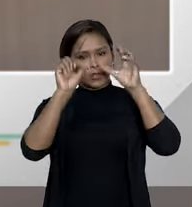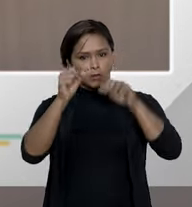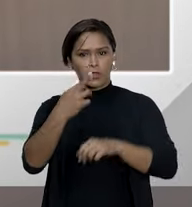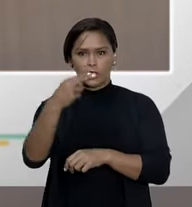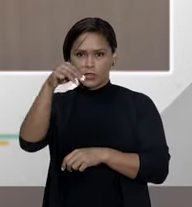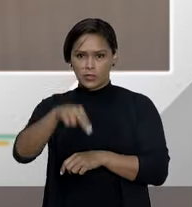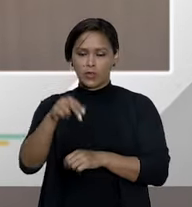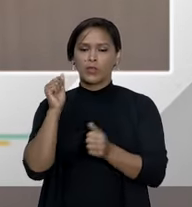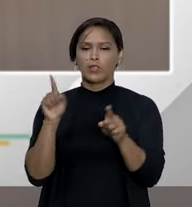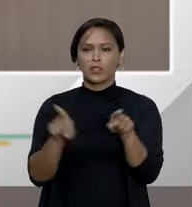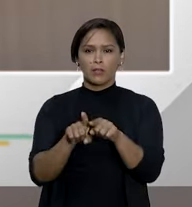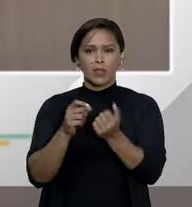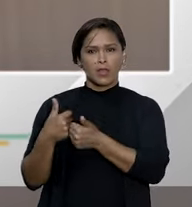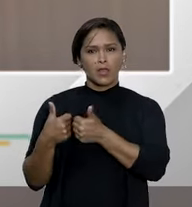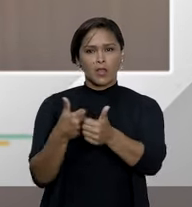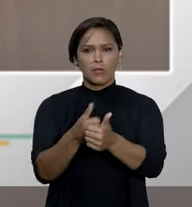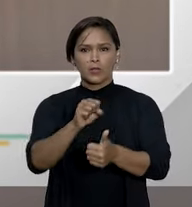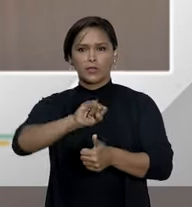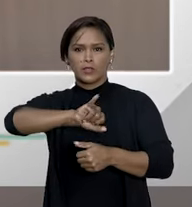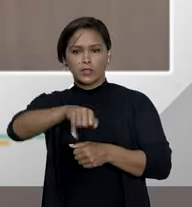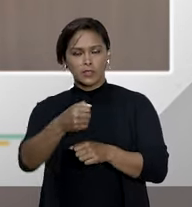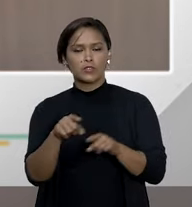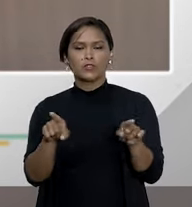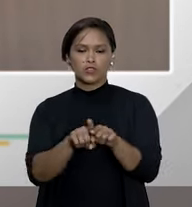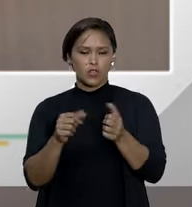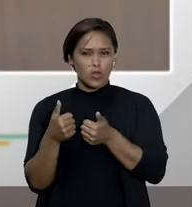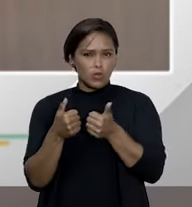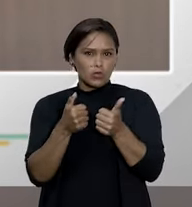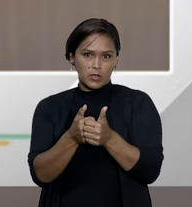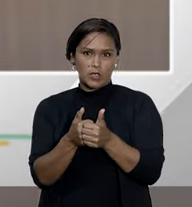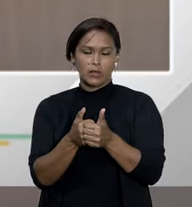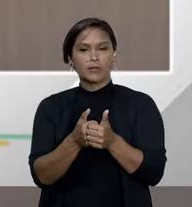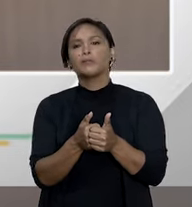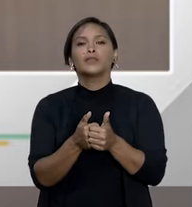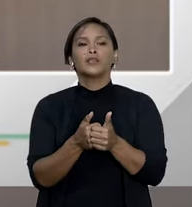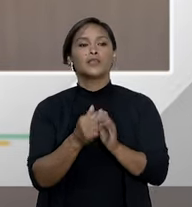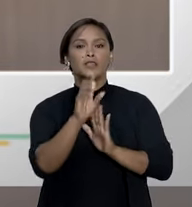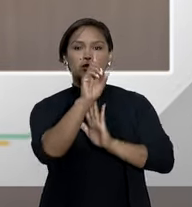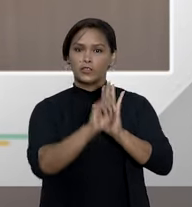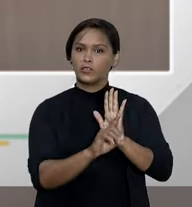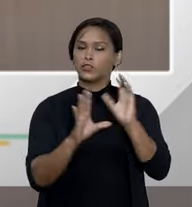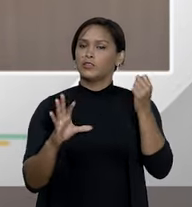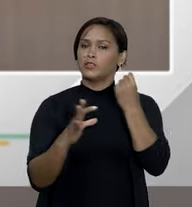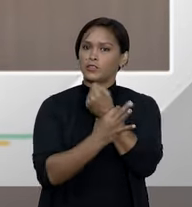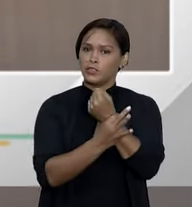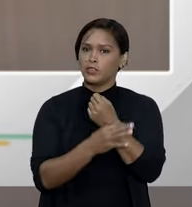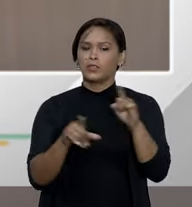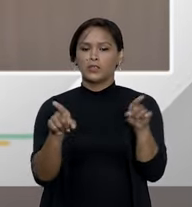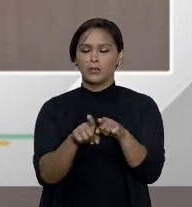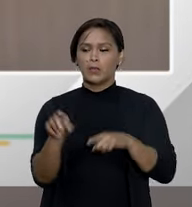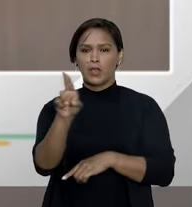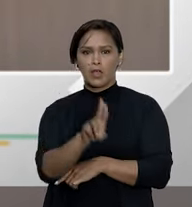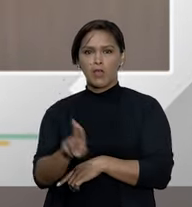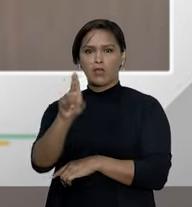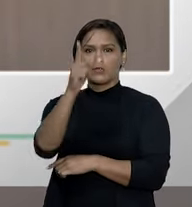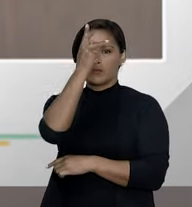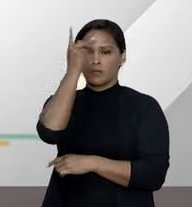acompanha esse precedente do Supério da Justiça e dar esse direito e assegurar esse direito ao usuário.